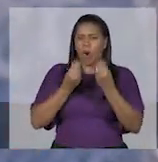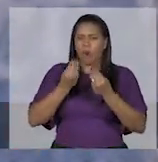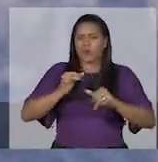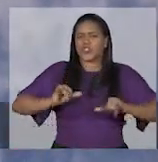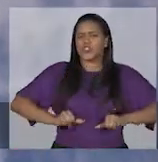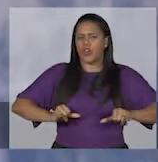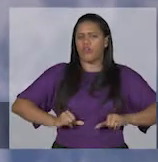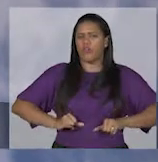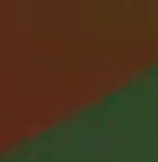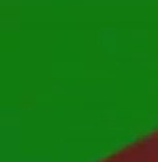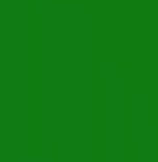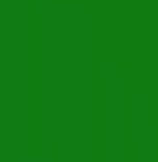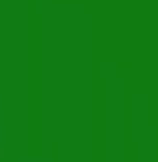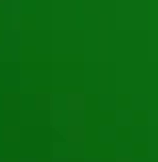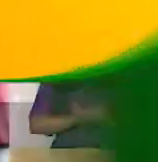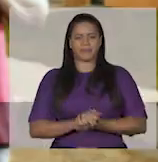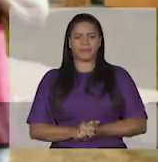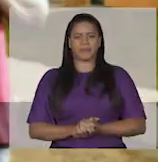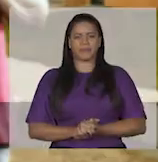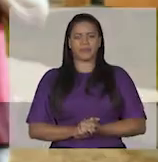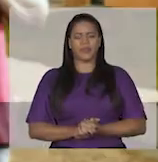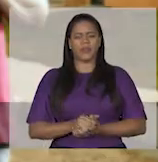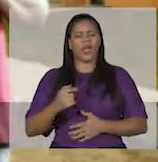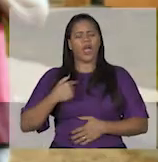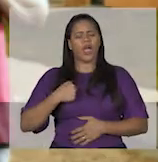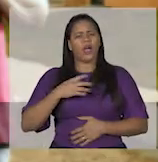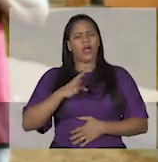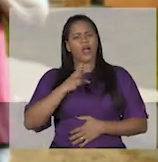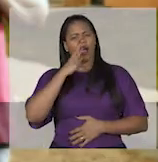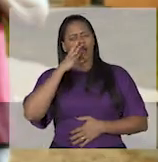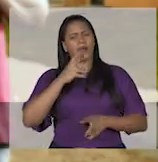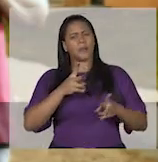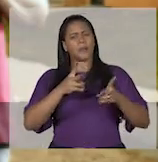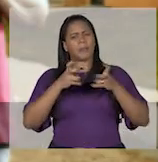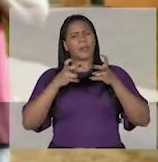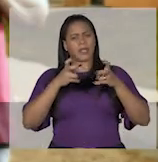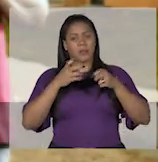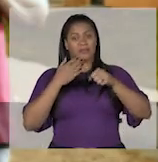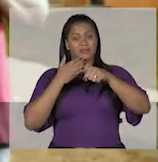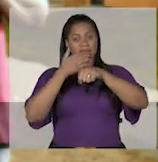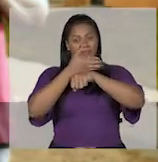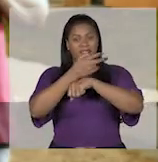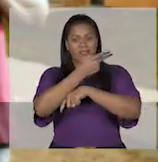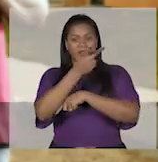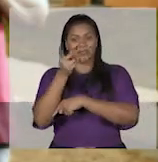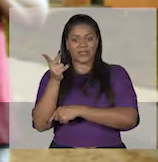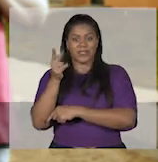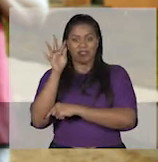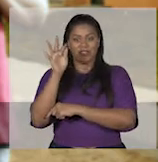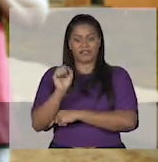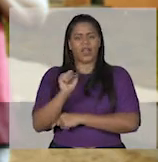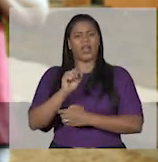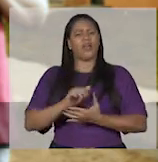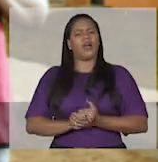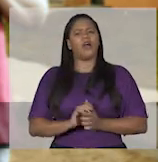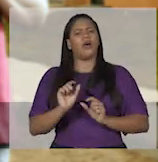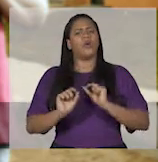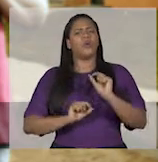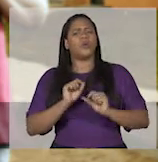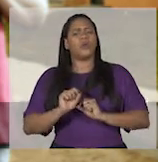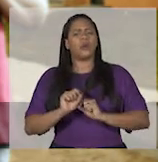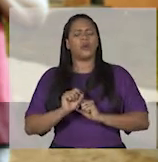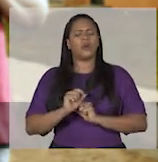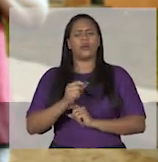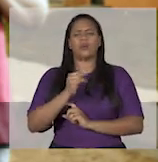você ver o sofrimento da linha de feirempo A coisa que mais me chama atenção Nas últimas visitas que fiz à feira de Santana